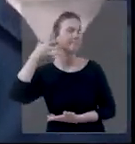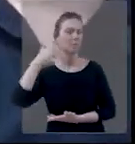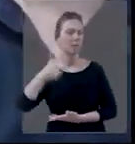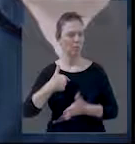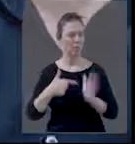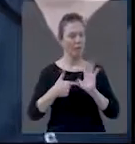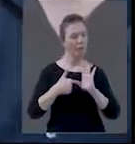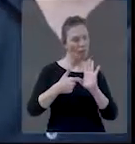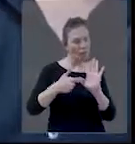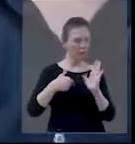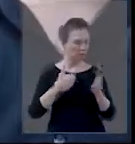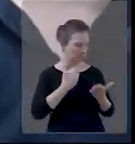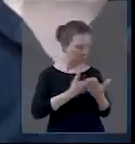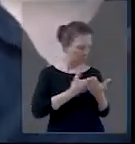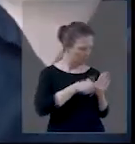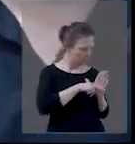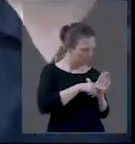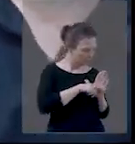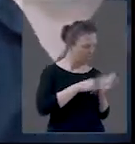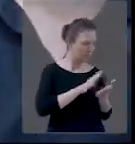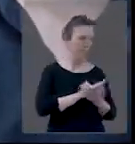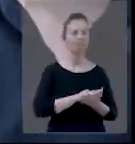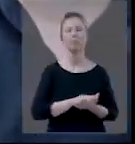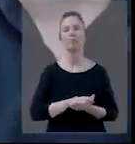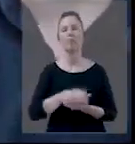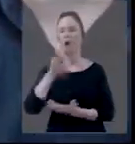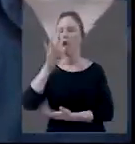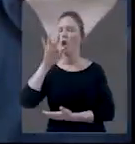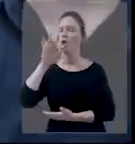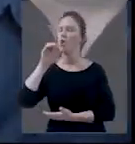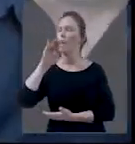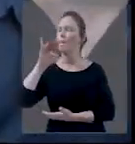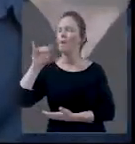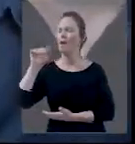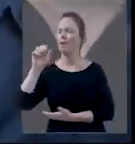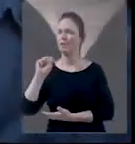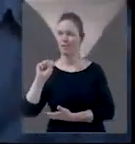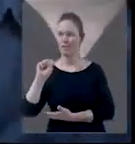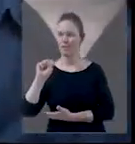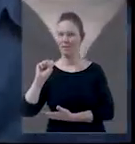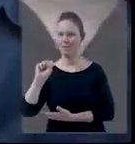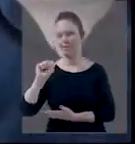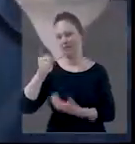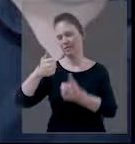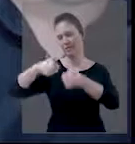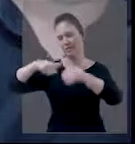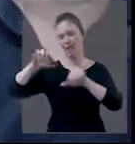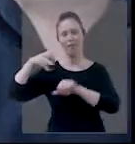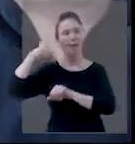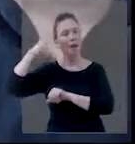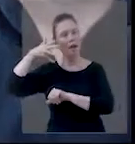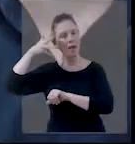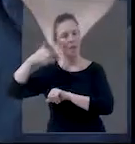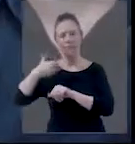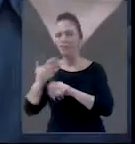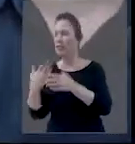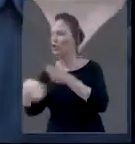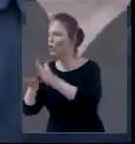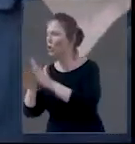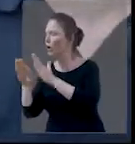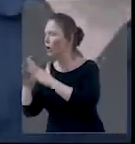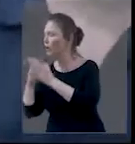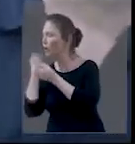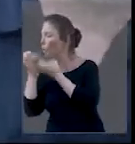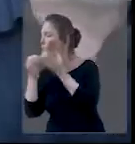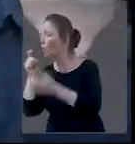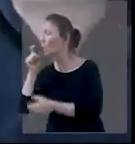mostrar que estudou, né? E o Tobias, o Tobias Lindem estava na palestra e ele chegou em casa